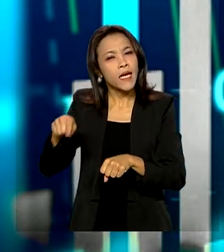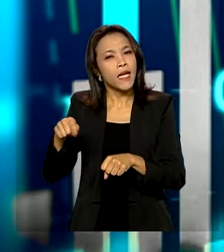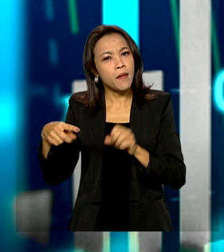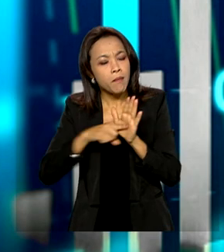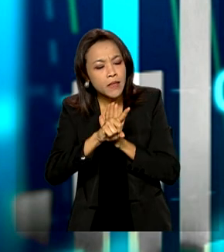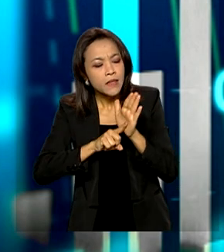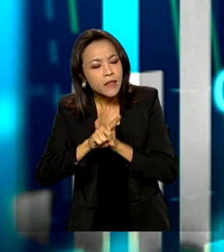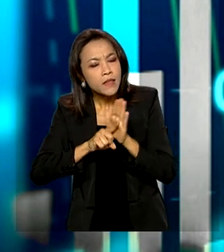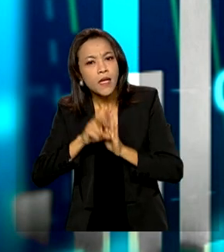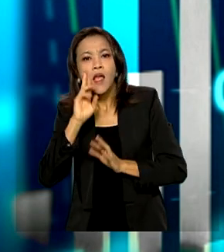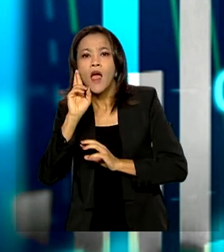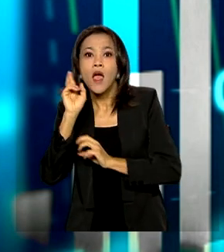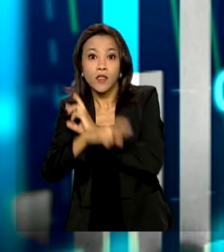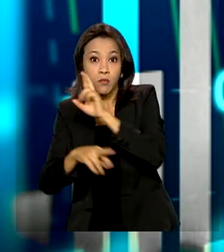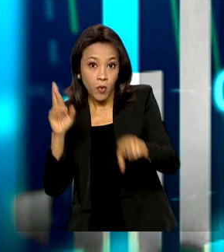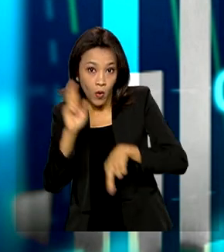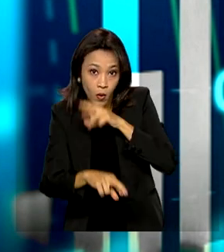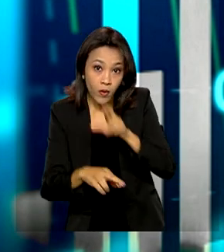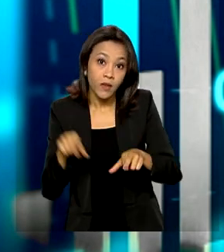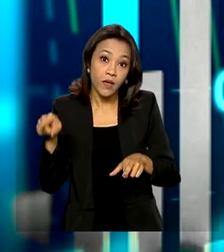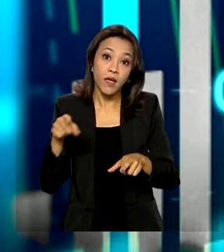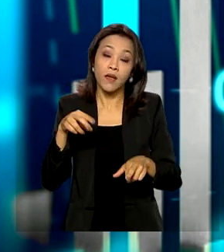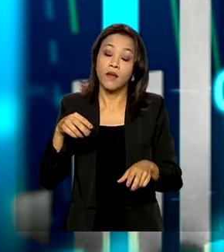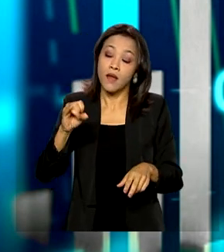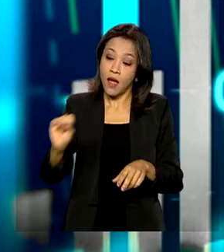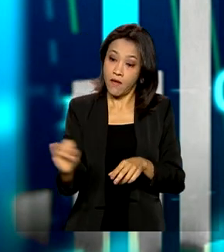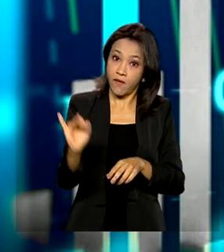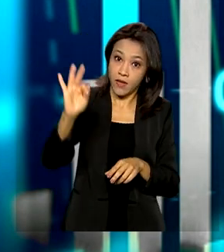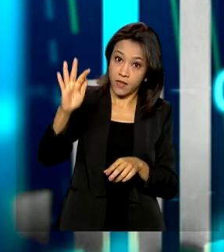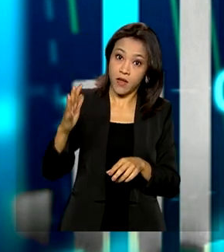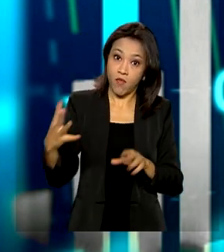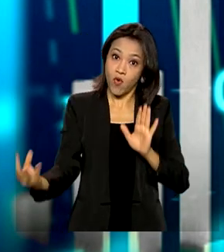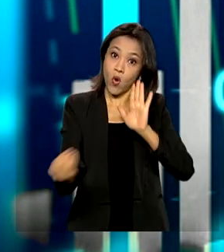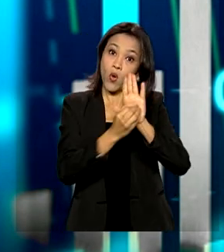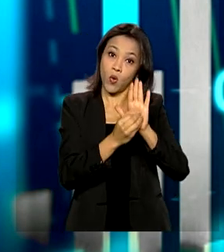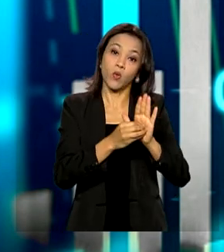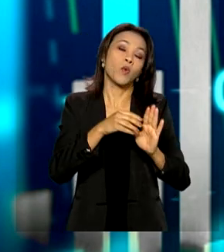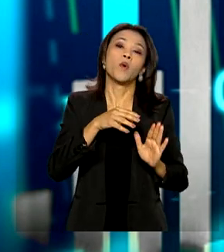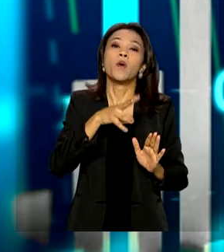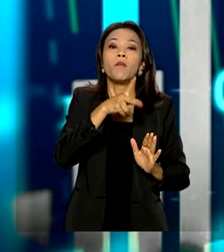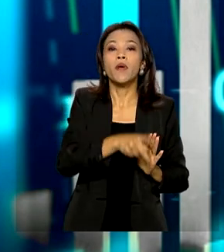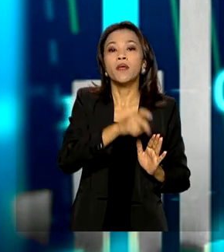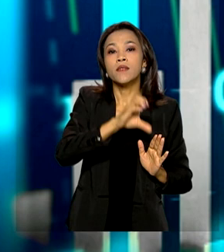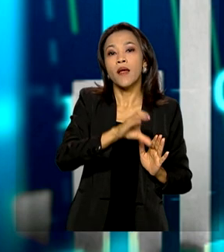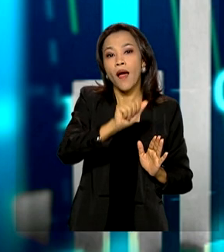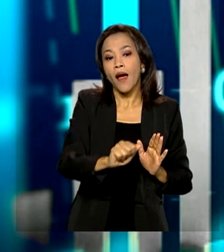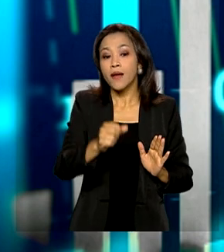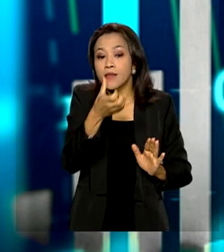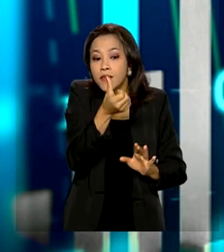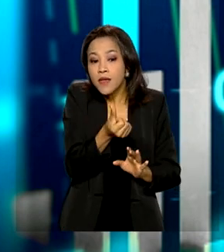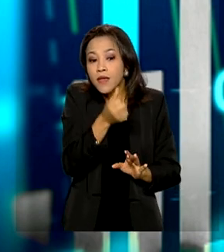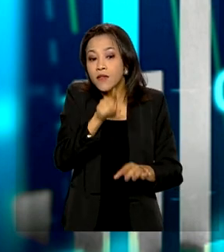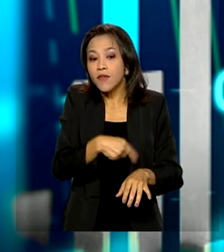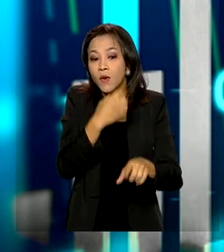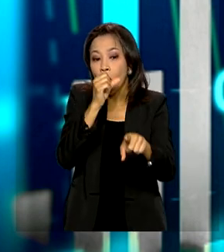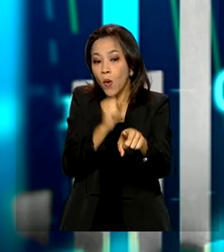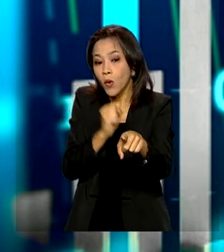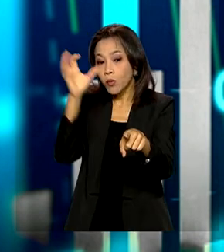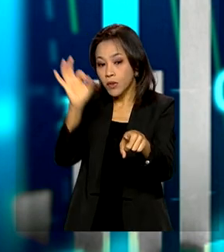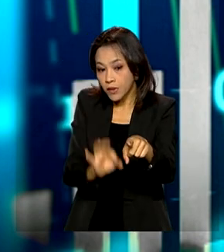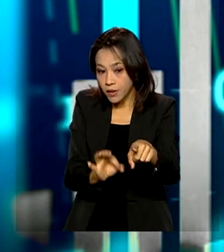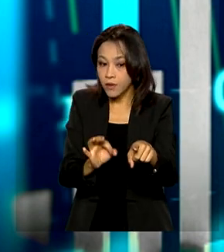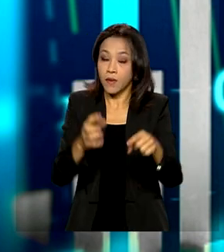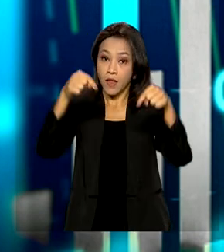pesquisa, estavam estimando a inflação para este ano, o IPCA oficial, alguma coisa em torno de 6,8%. No entanto,